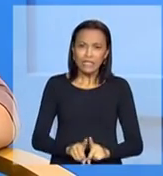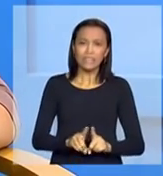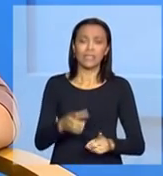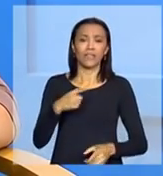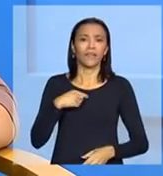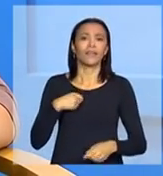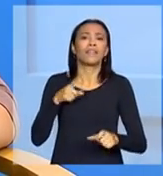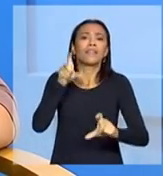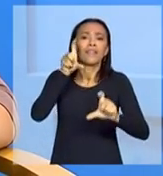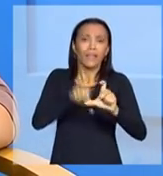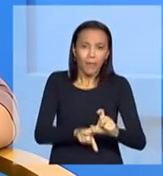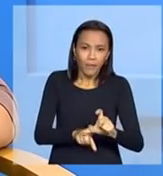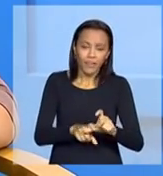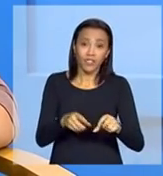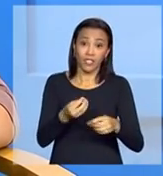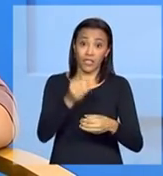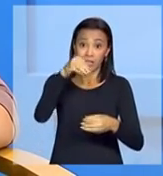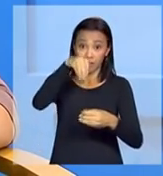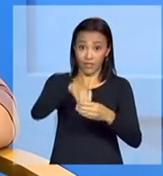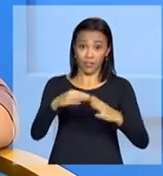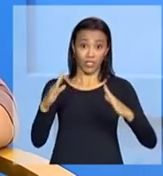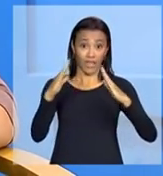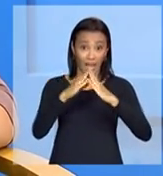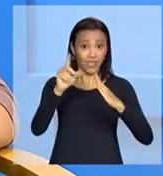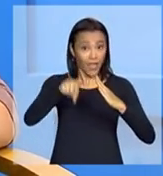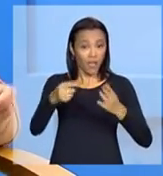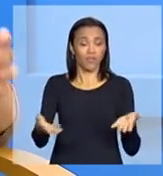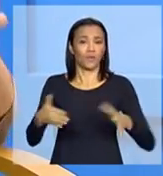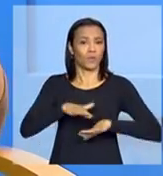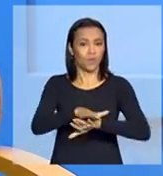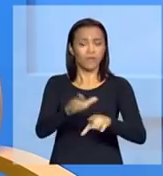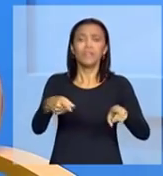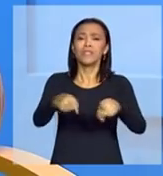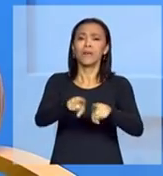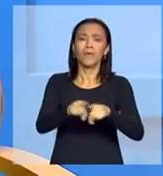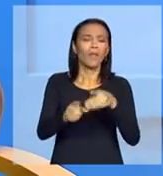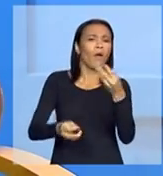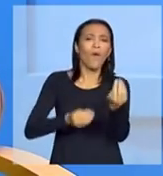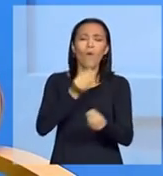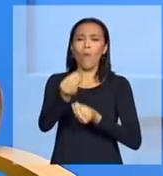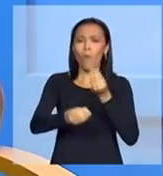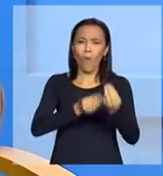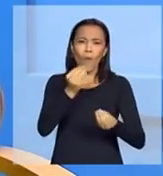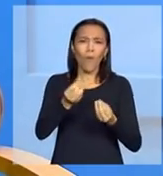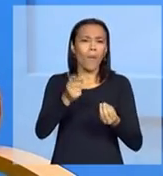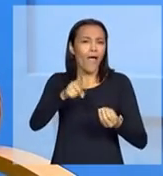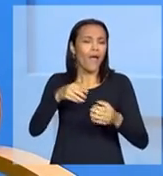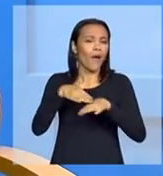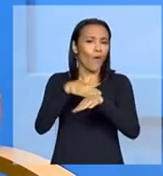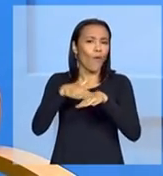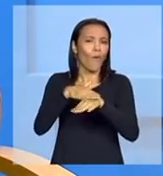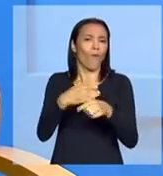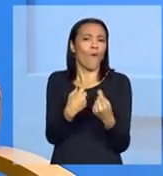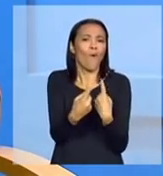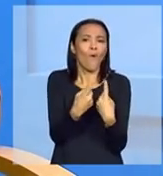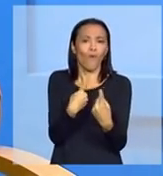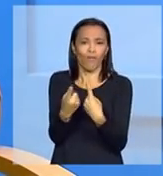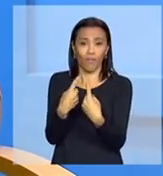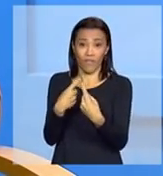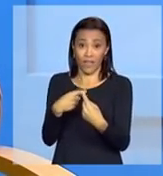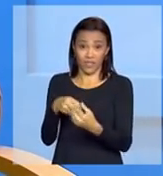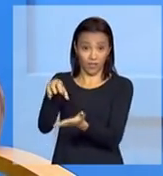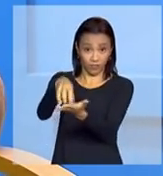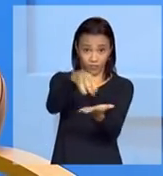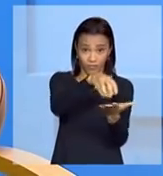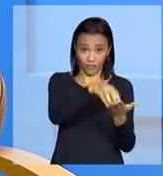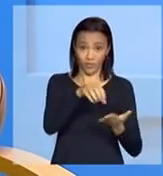dependência em residências inclusivas e também como deve ser o diálogo entre as diferentes instâncias dos